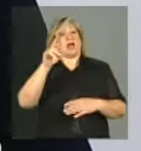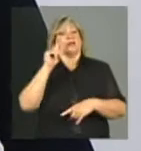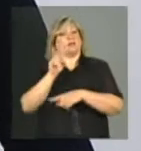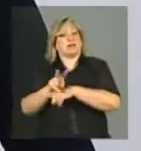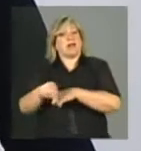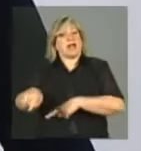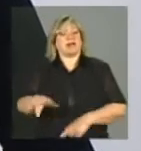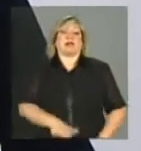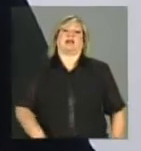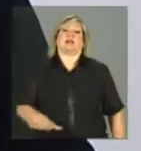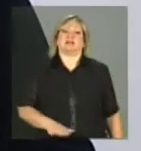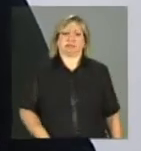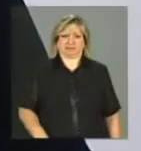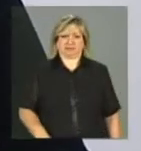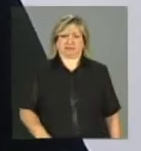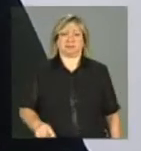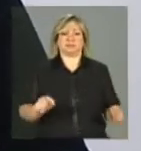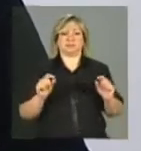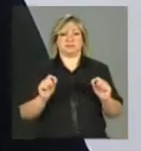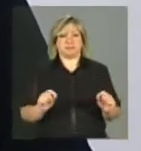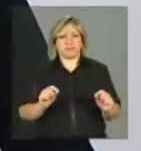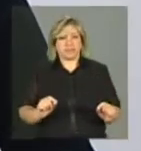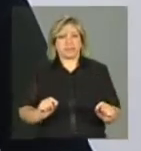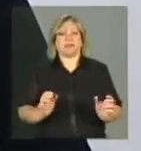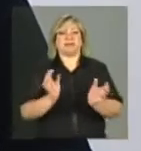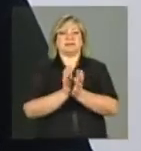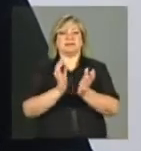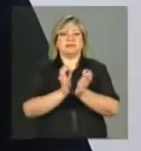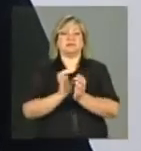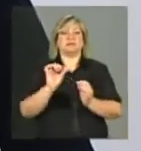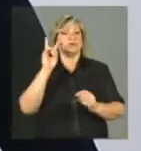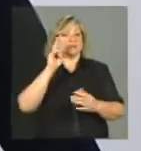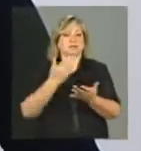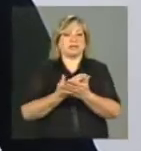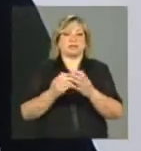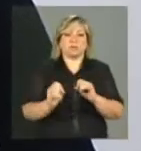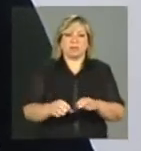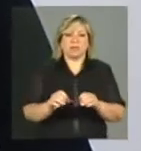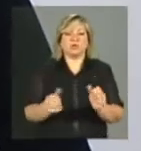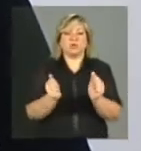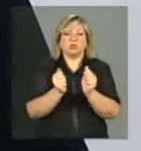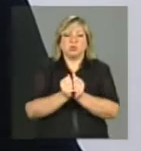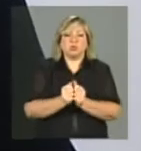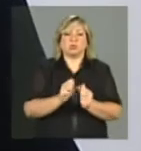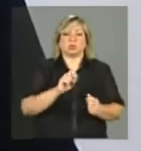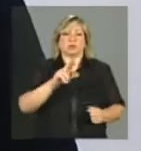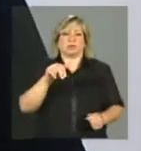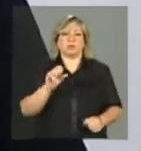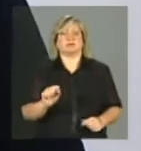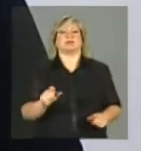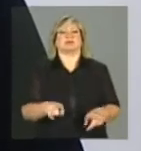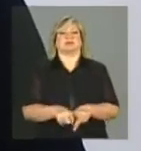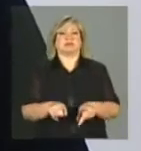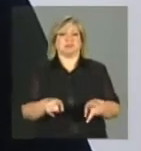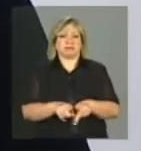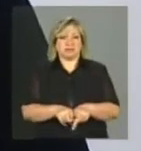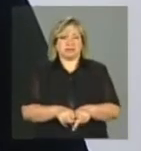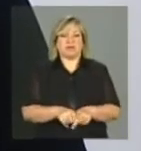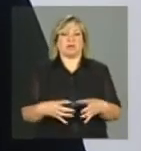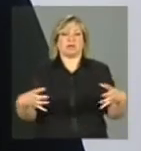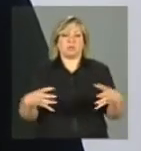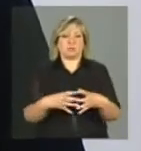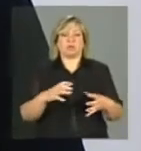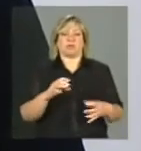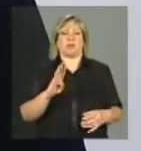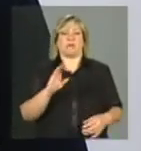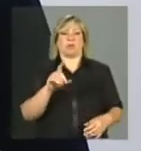Lembrem-se que a ação intersetorial da educação, junto com a assistência social, com a gestão do programa Bolsa Família e com as equipes